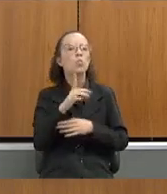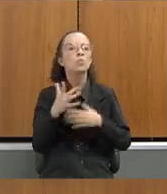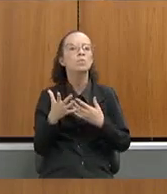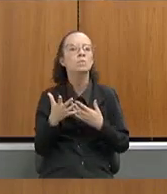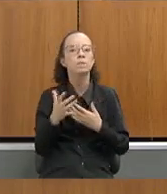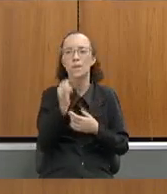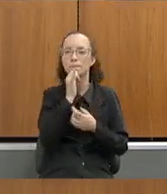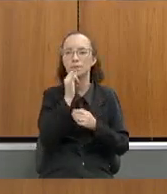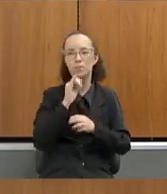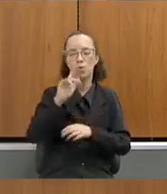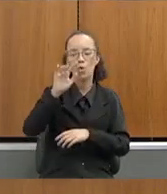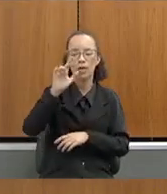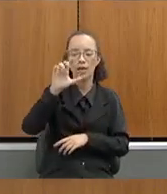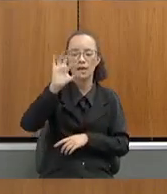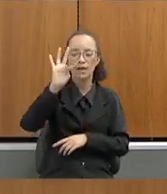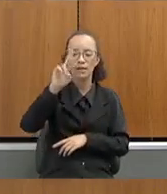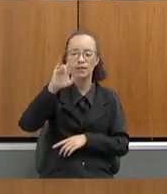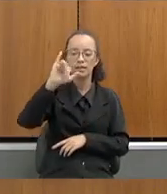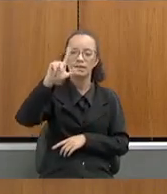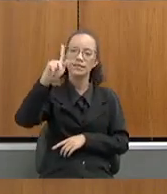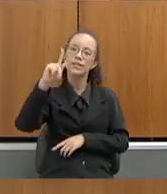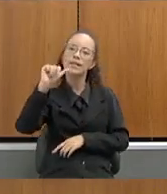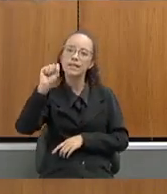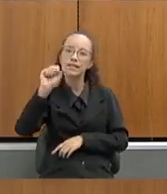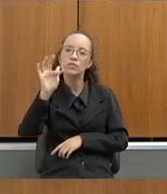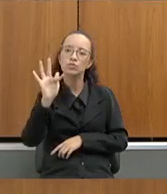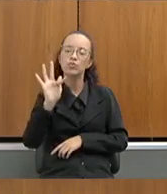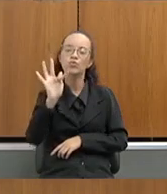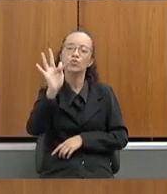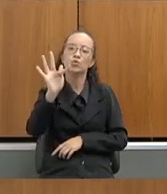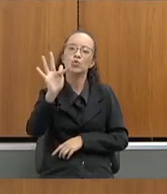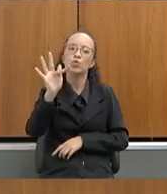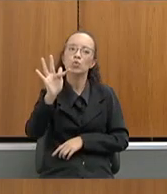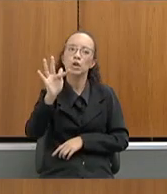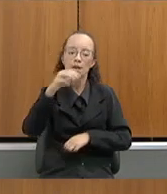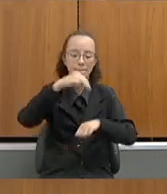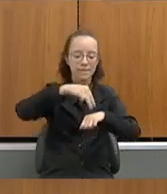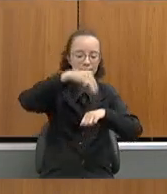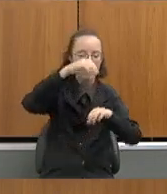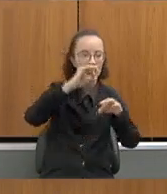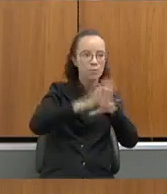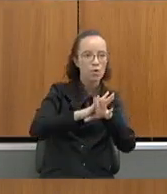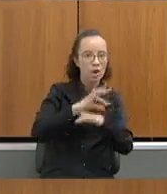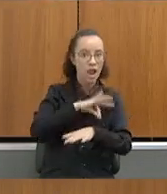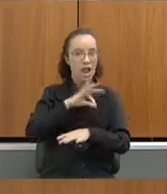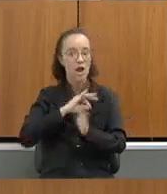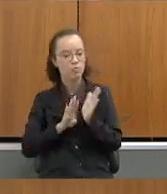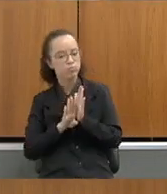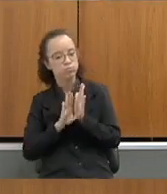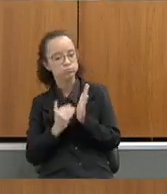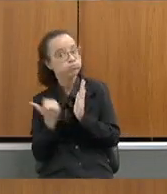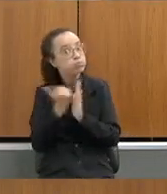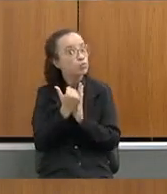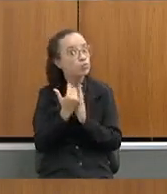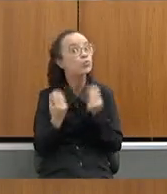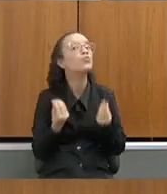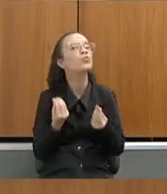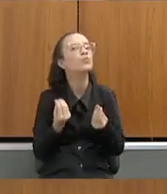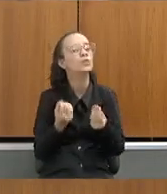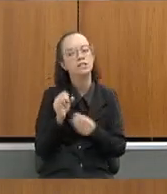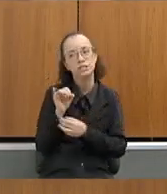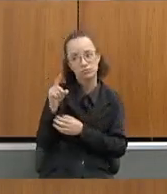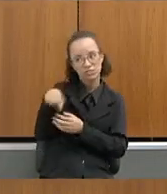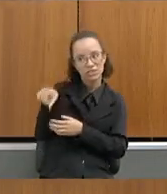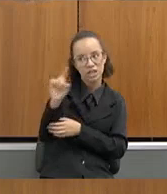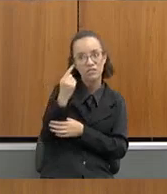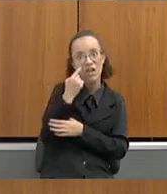aderir ao trilhas do futuro, termina de estudar, recebe pelo mestrado? Porque, hoje, se você pegar a continha do plano de carreira, gente,